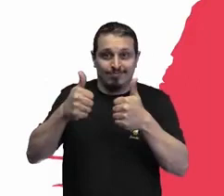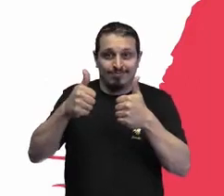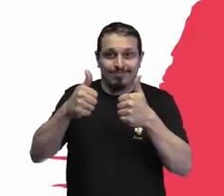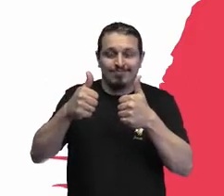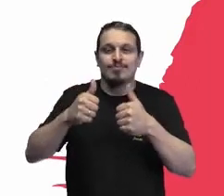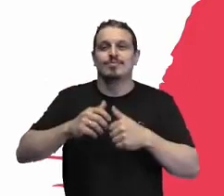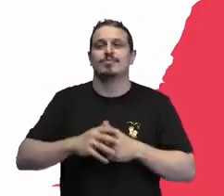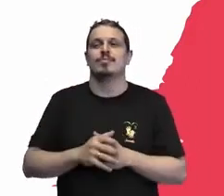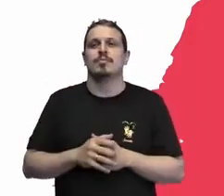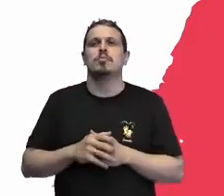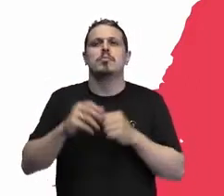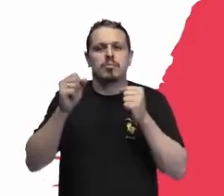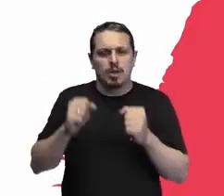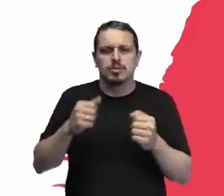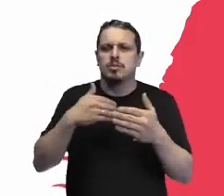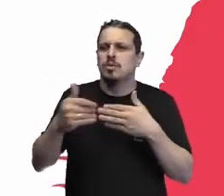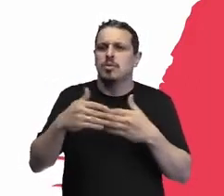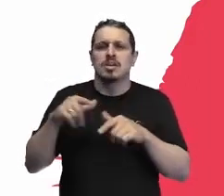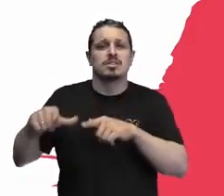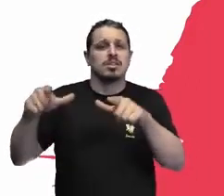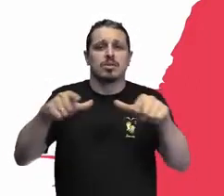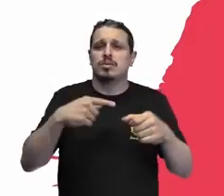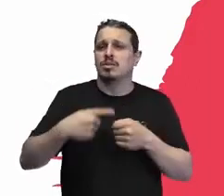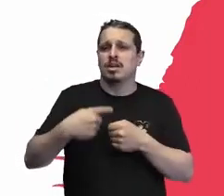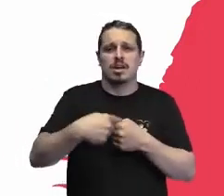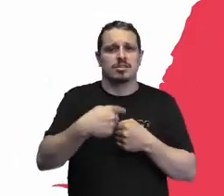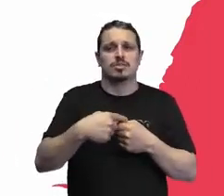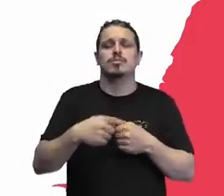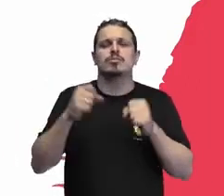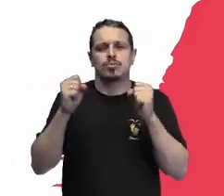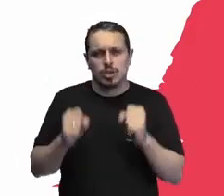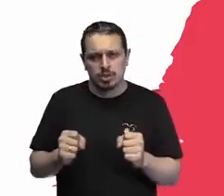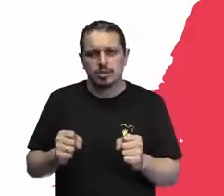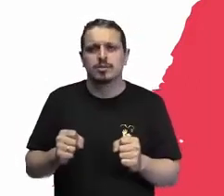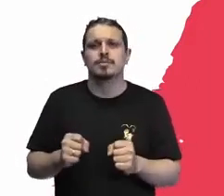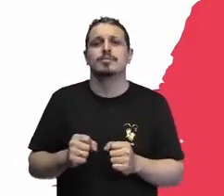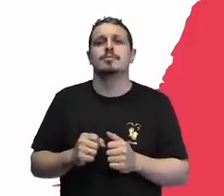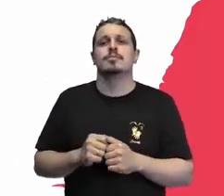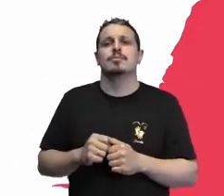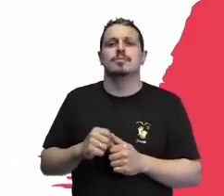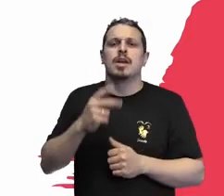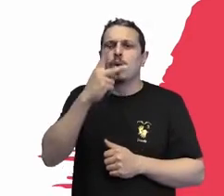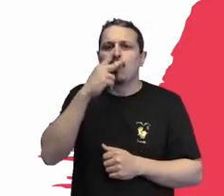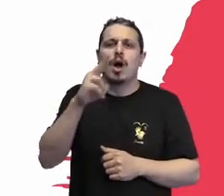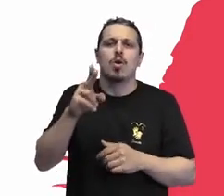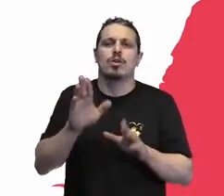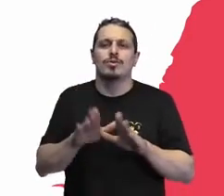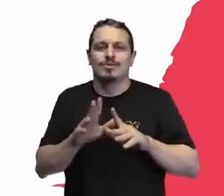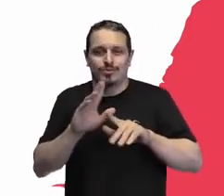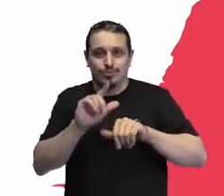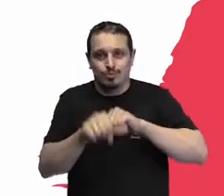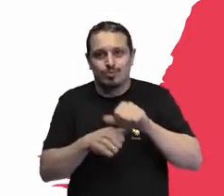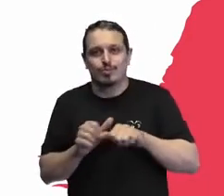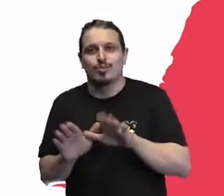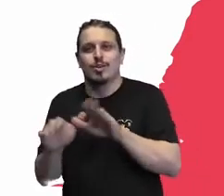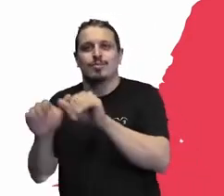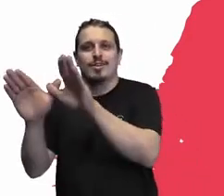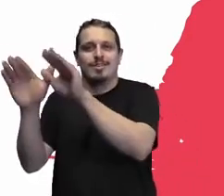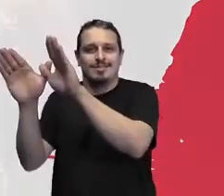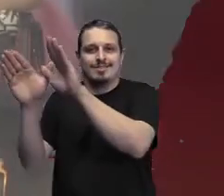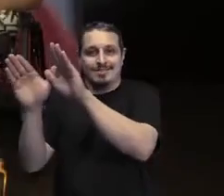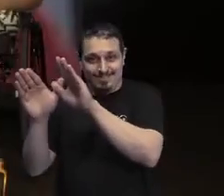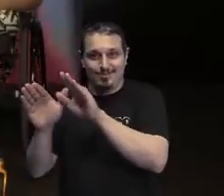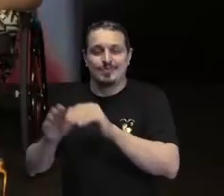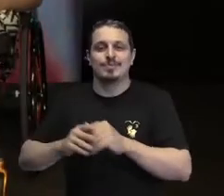cidade onde tenhamos essas borboletas querendo voar. Alex, uma imensa